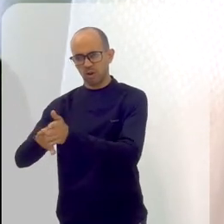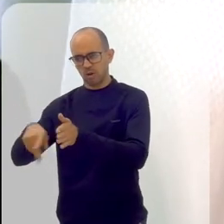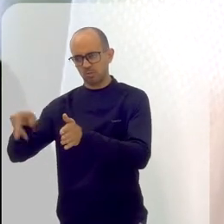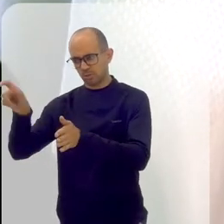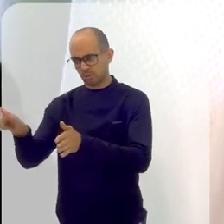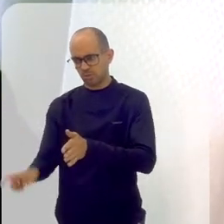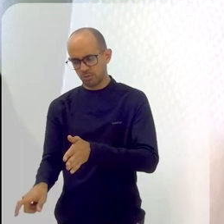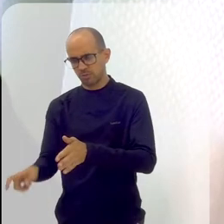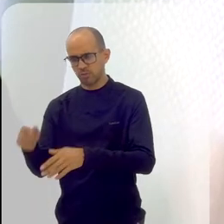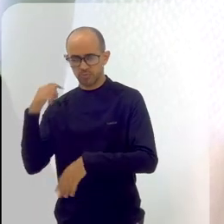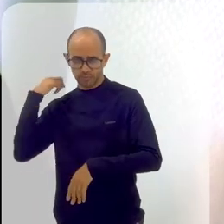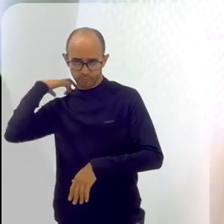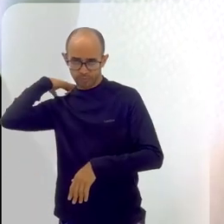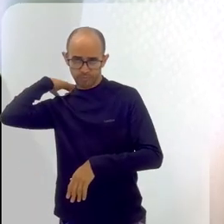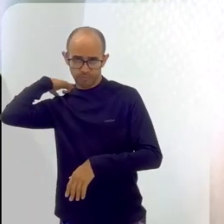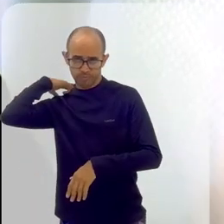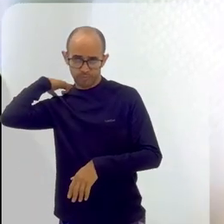pessoa.